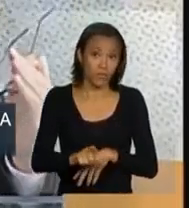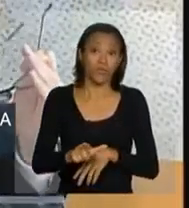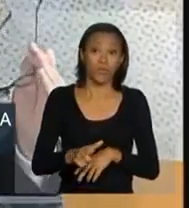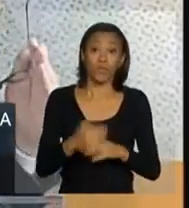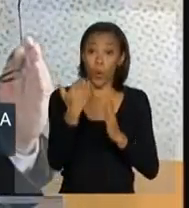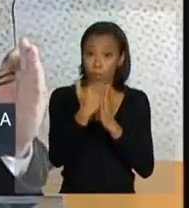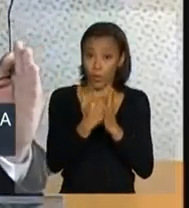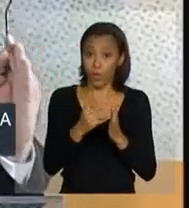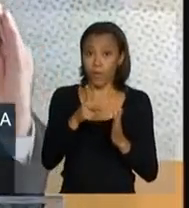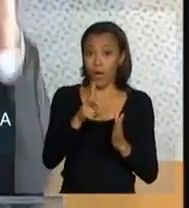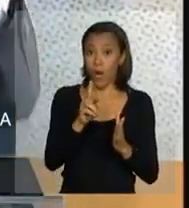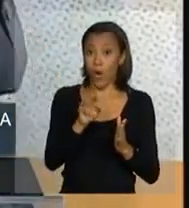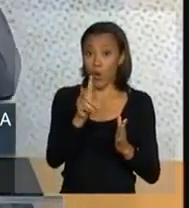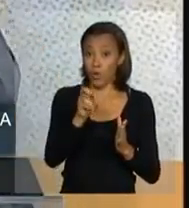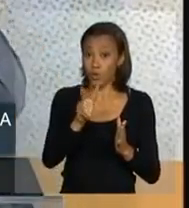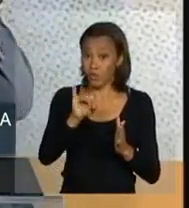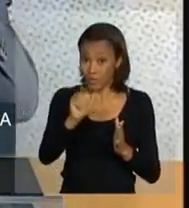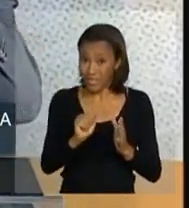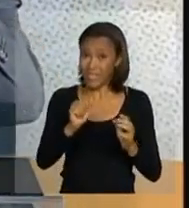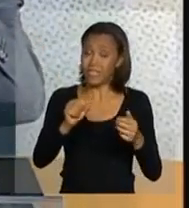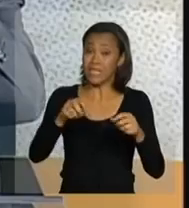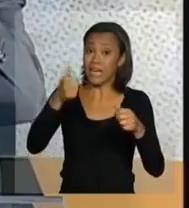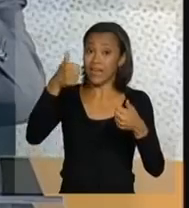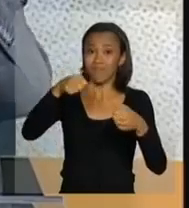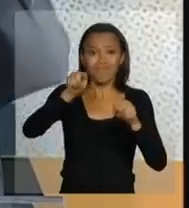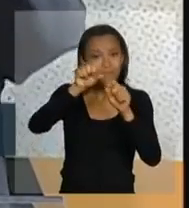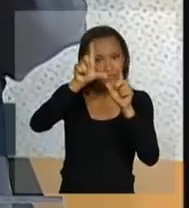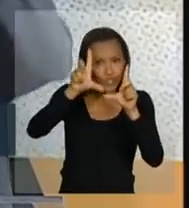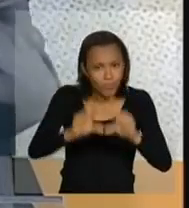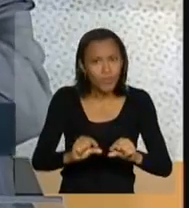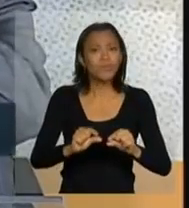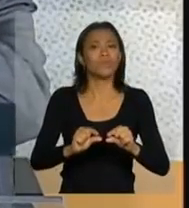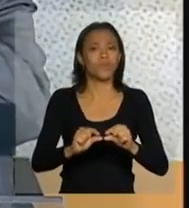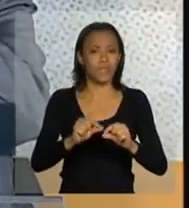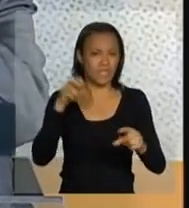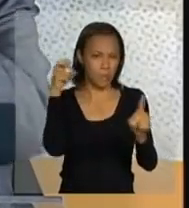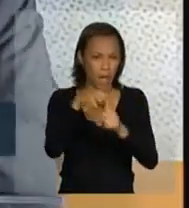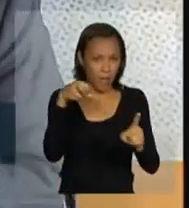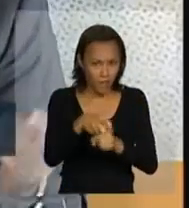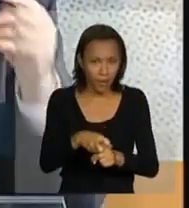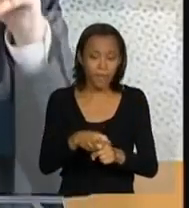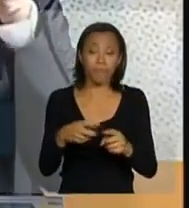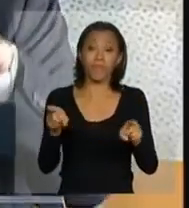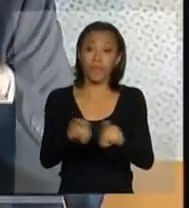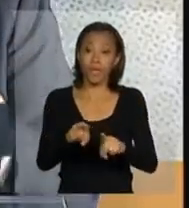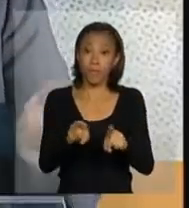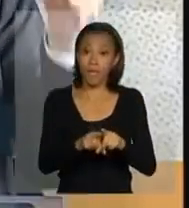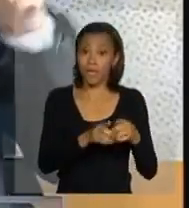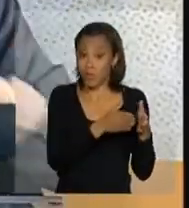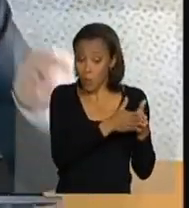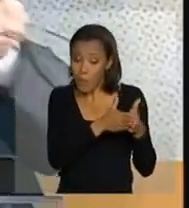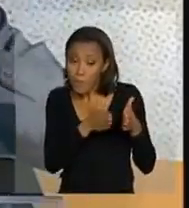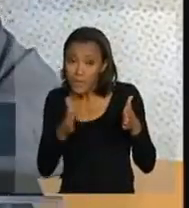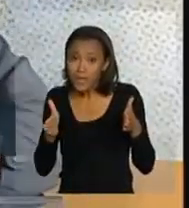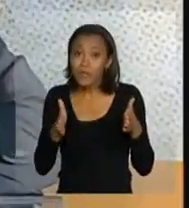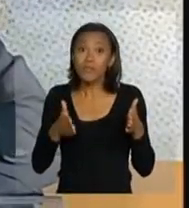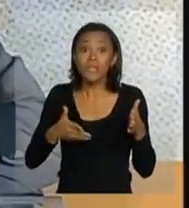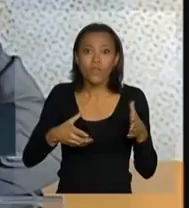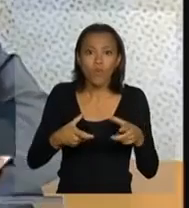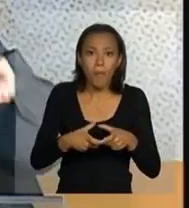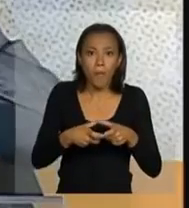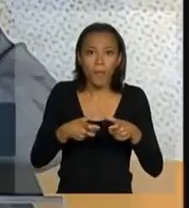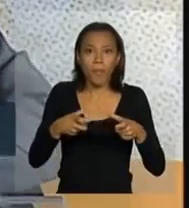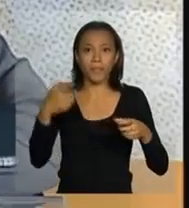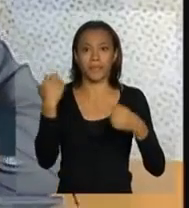passado, quebrar a linha ascendente, reduzir 7,2%, num período em que houve o aumento